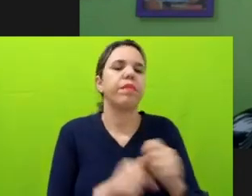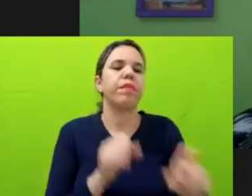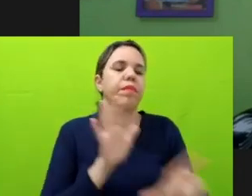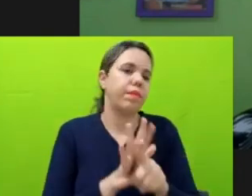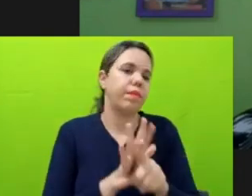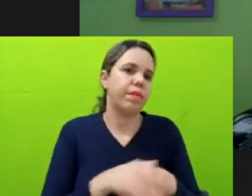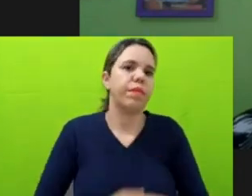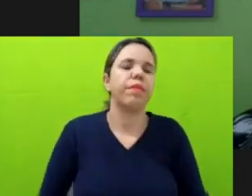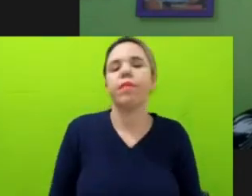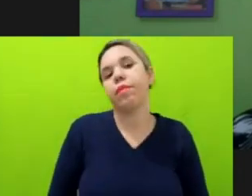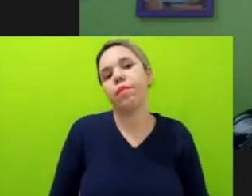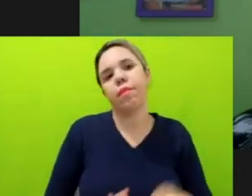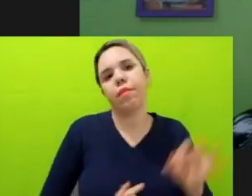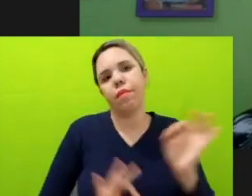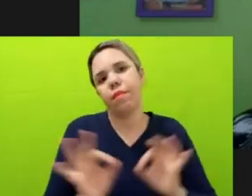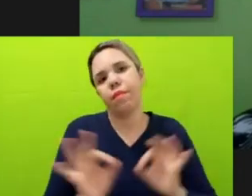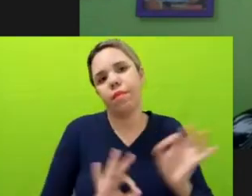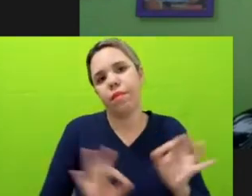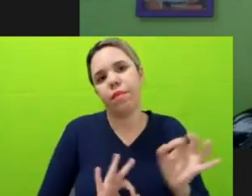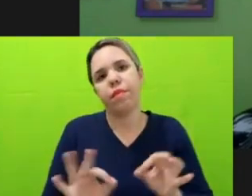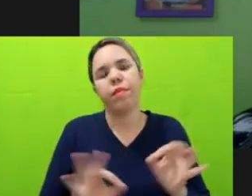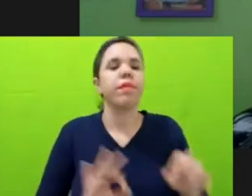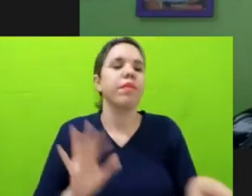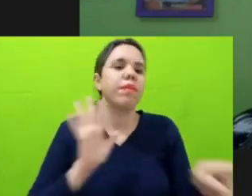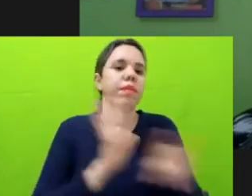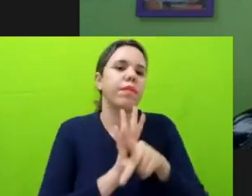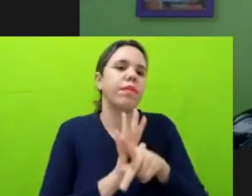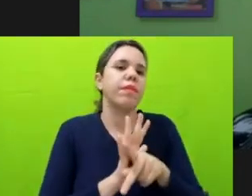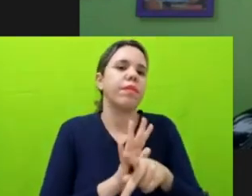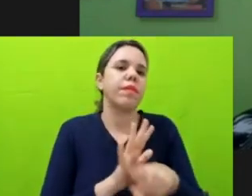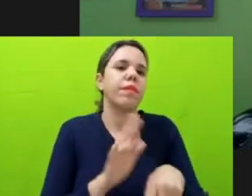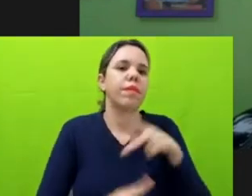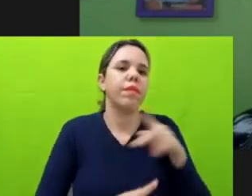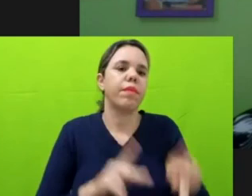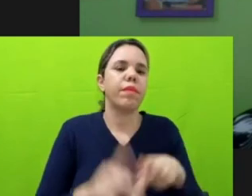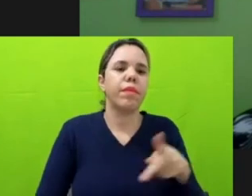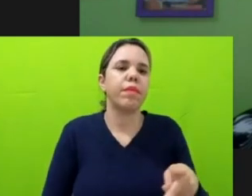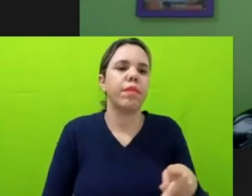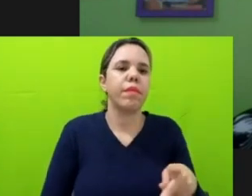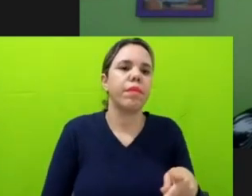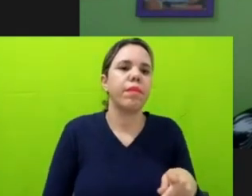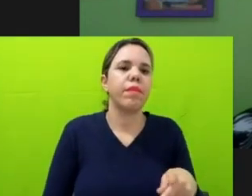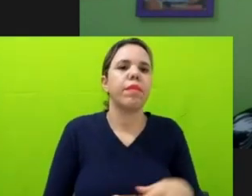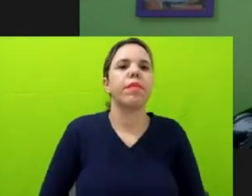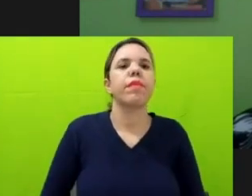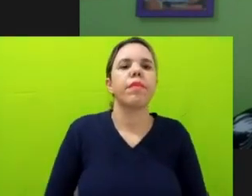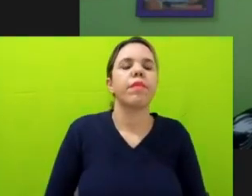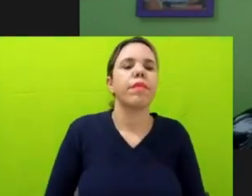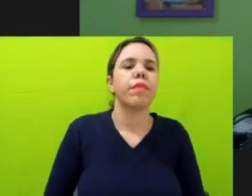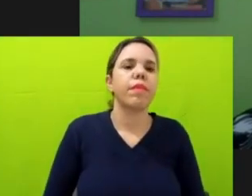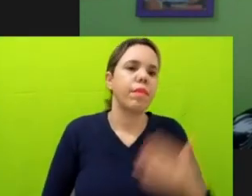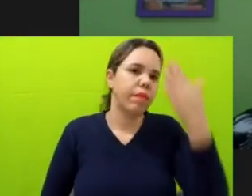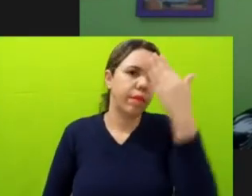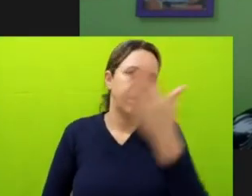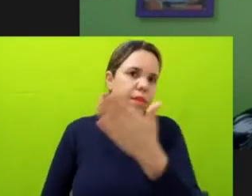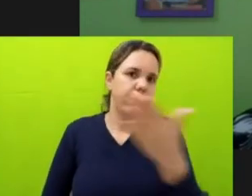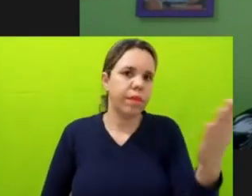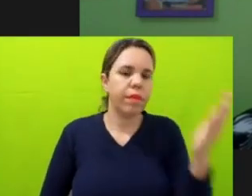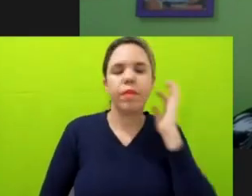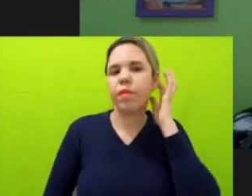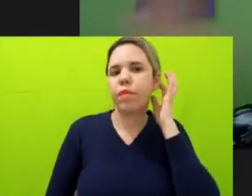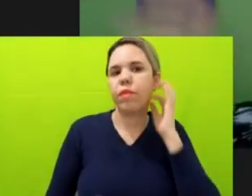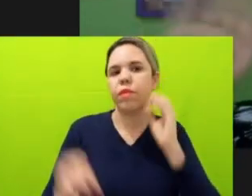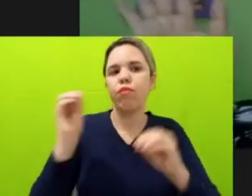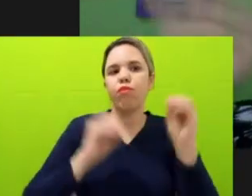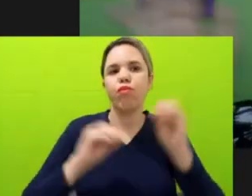inclusive, né? Pelos próprios membros da coalizão. Então, muito obrigada, gente. Um beijo e nos vemos numa